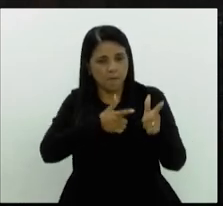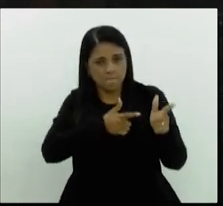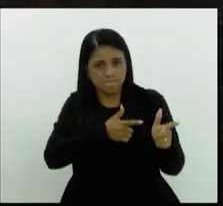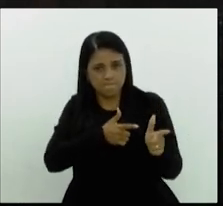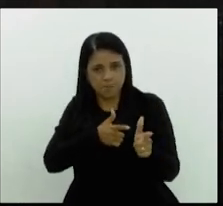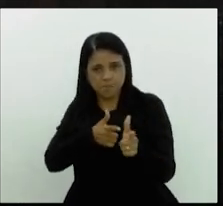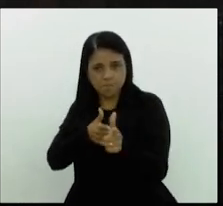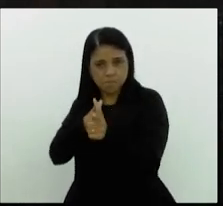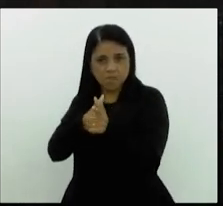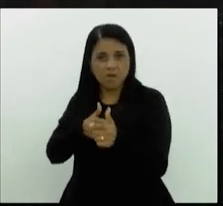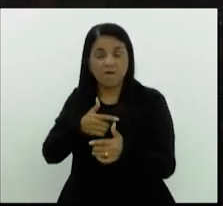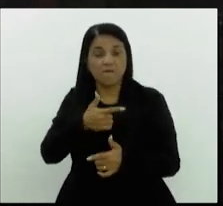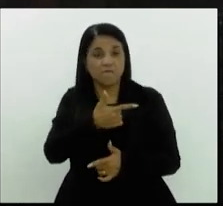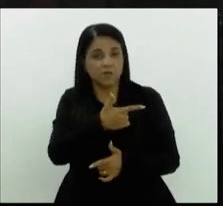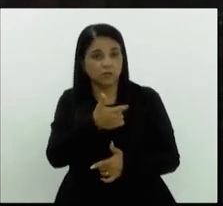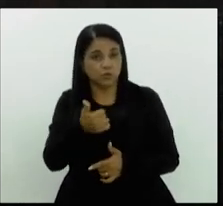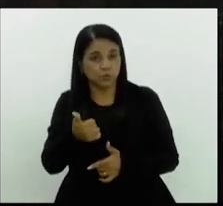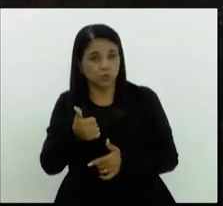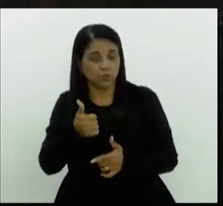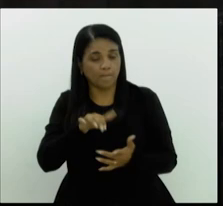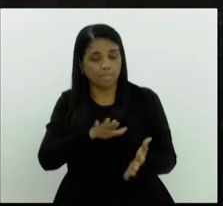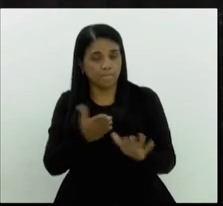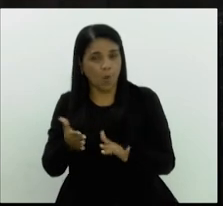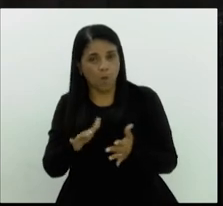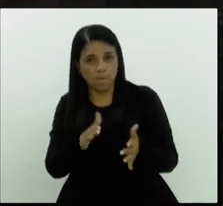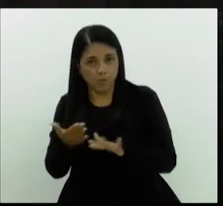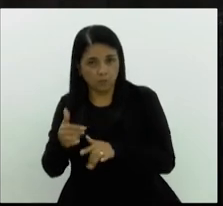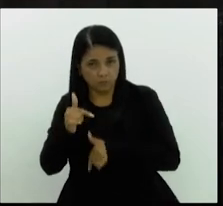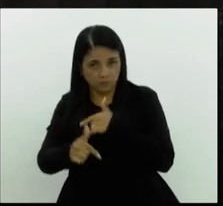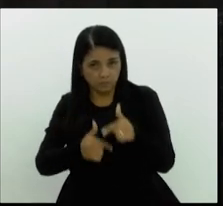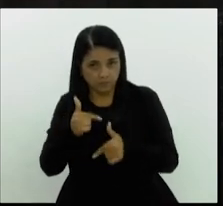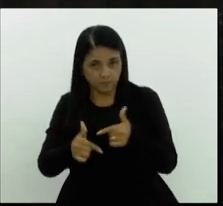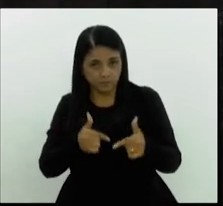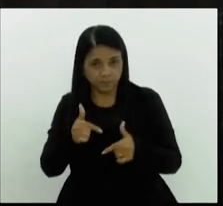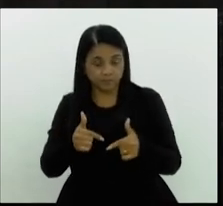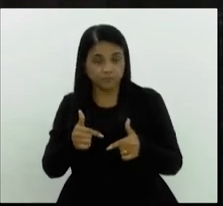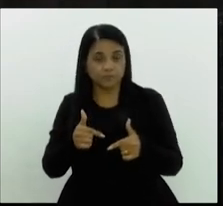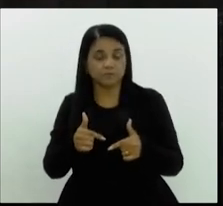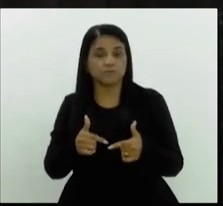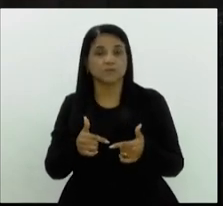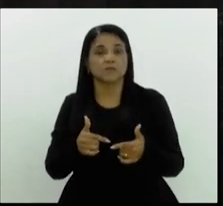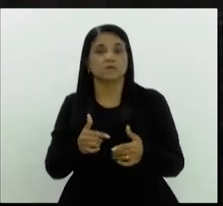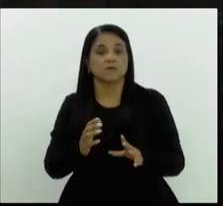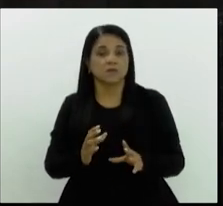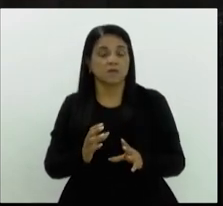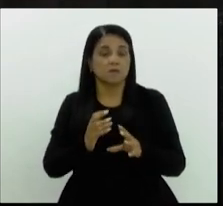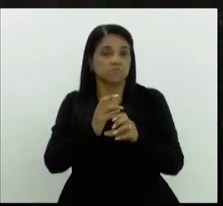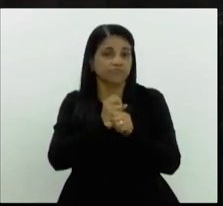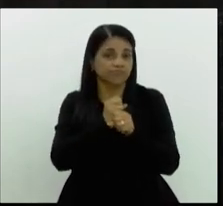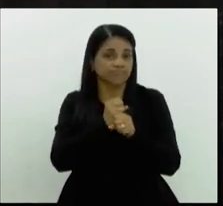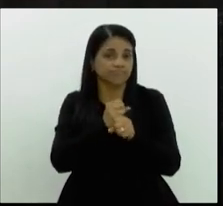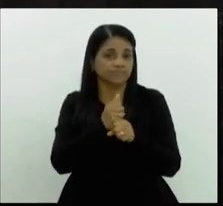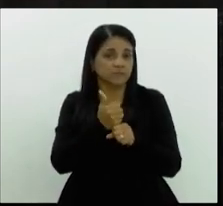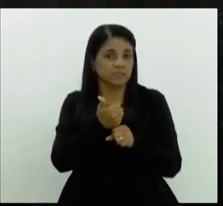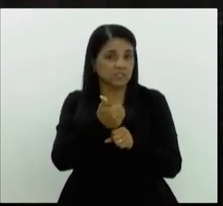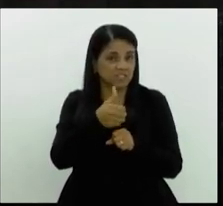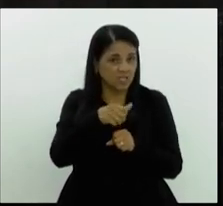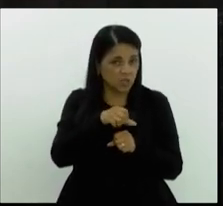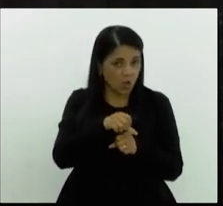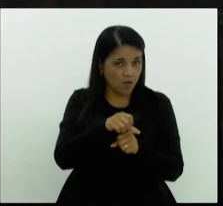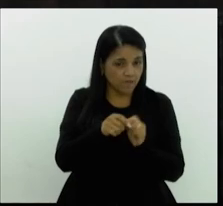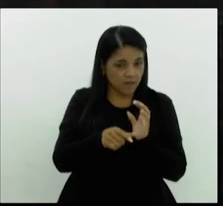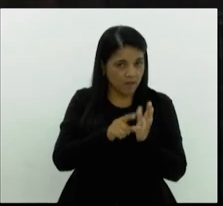21 trabalhadores, dentre esses 19 que foram assassinados ali, naquele local,